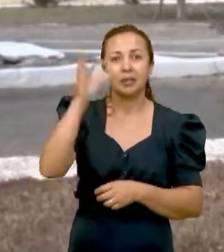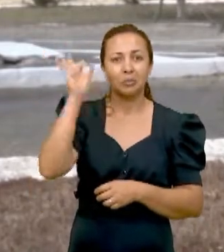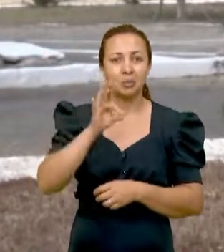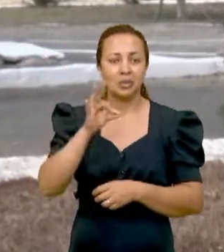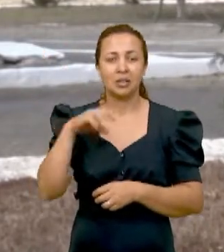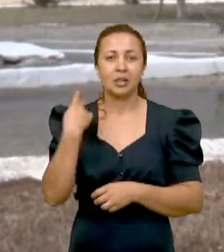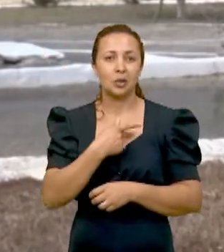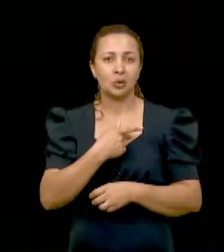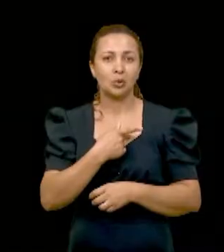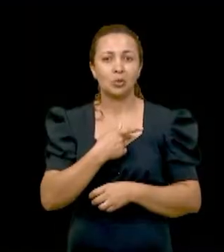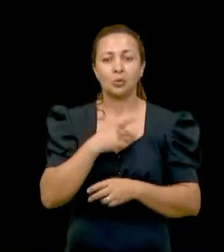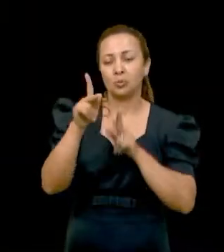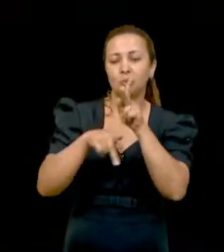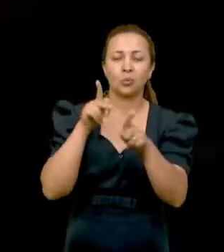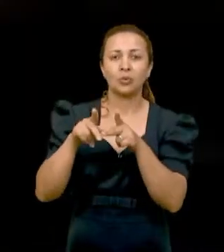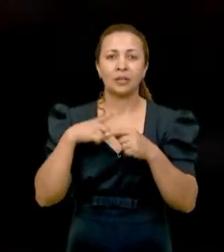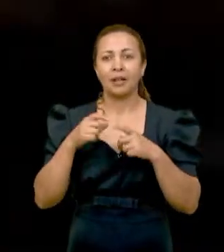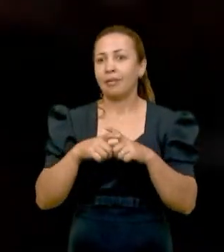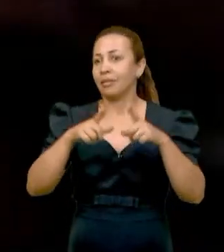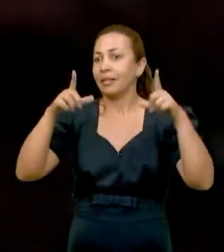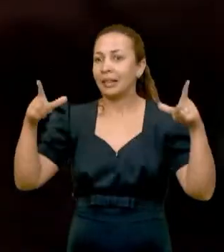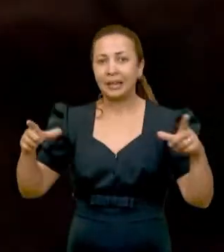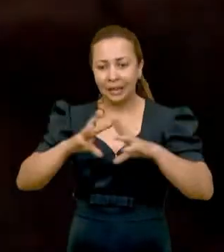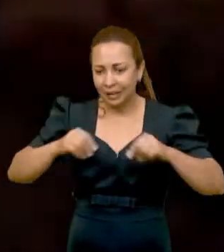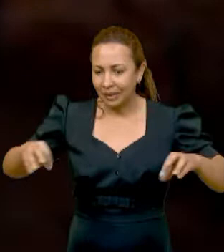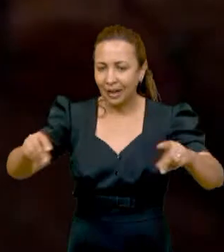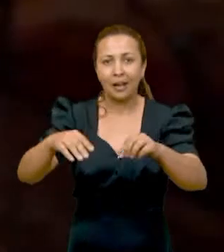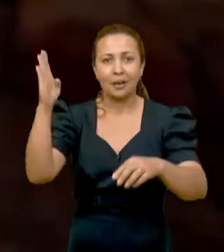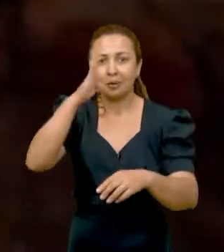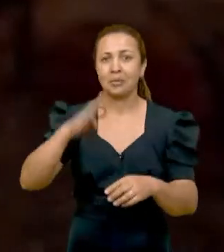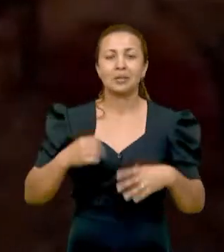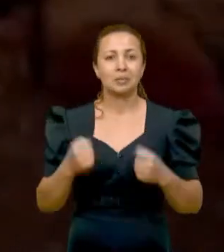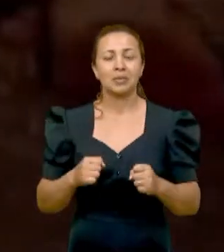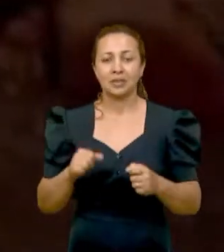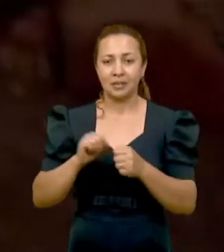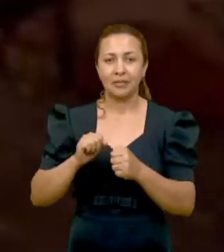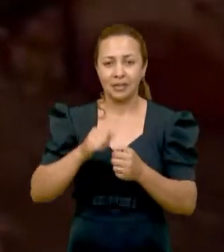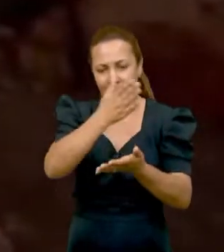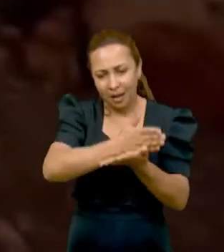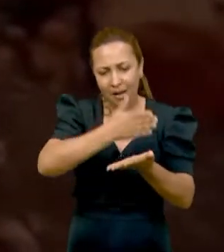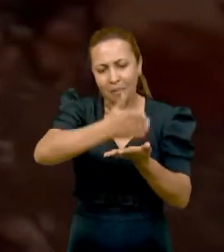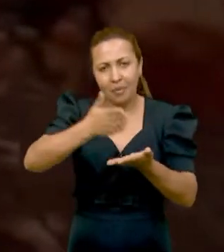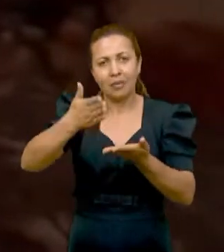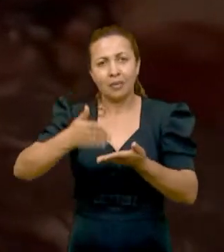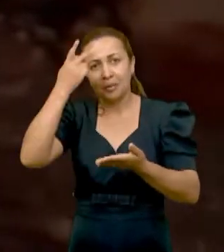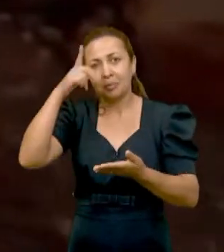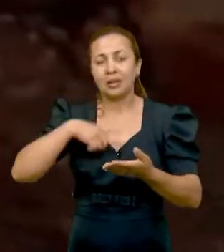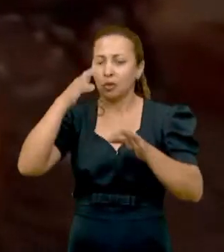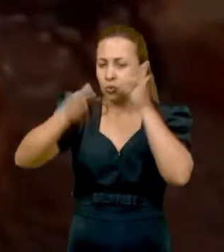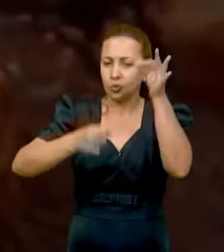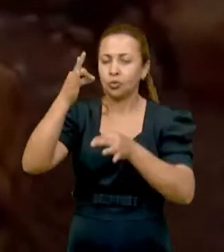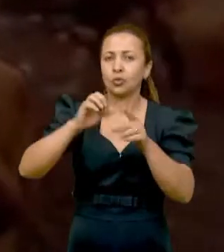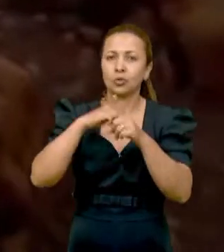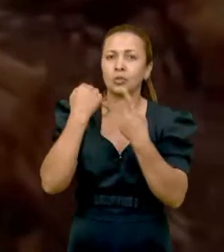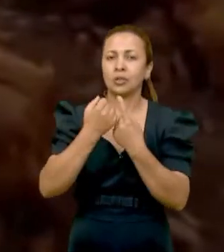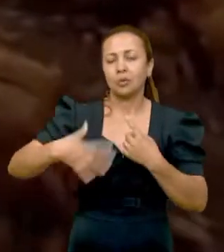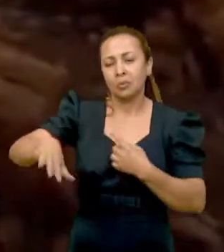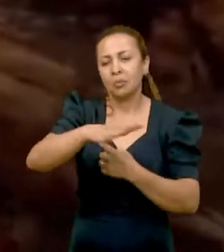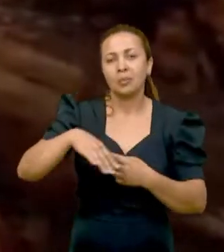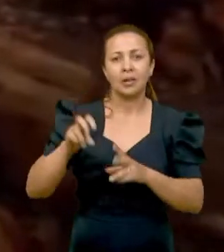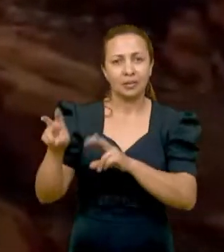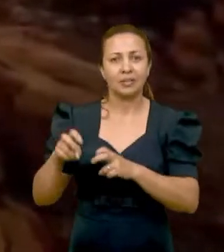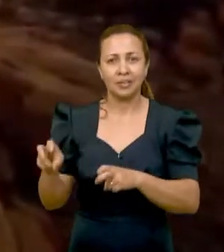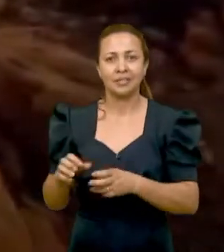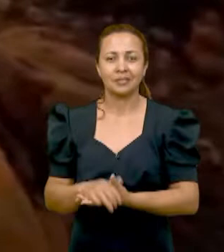dizia que o território de Israel, após a saída do povo lá do Egito, deveria ser distribuídos